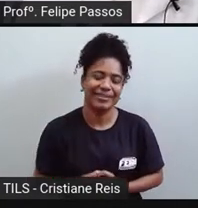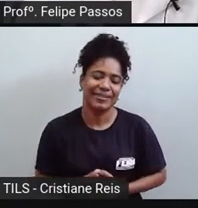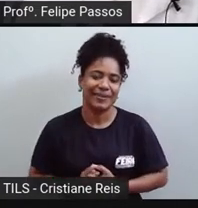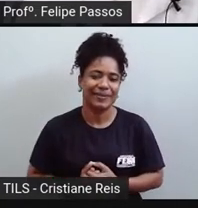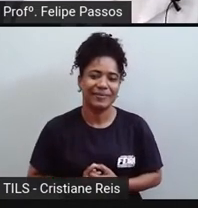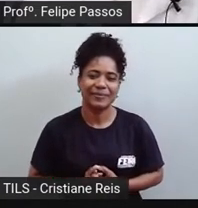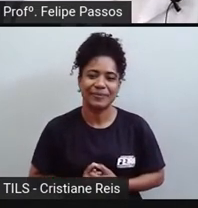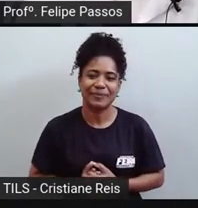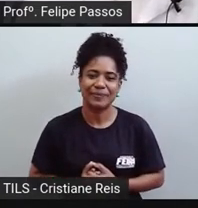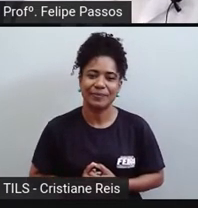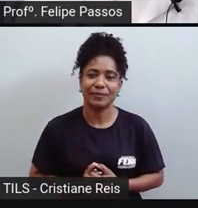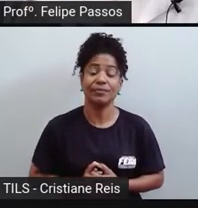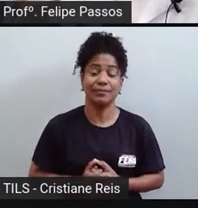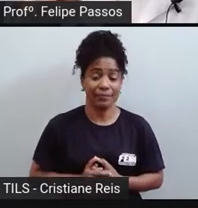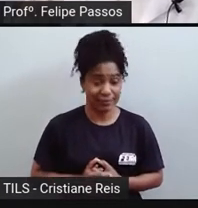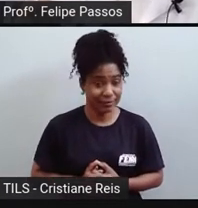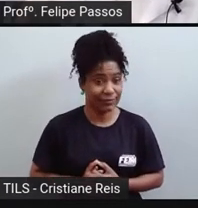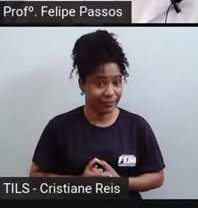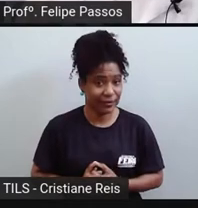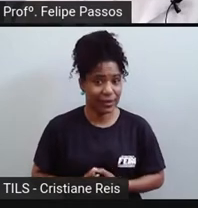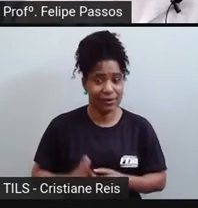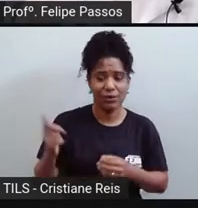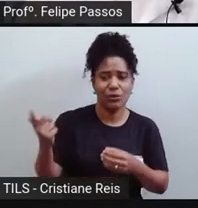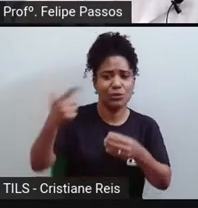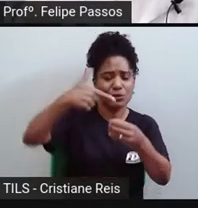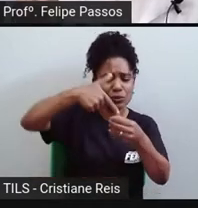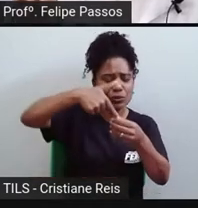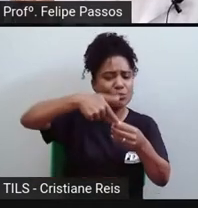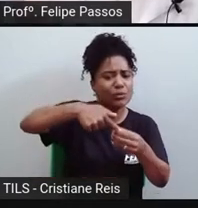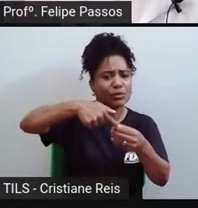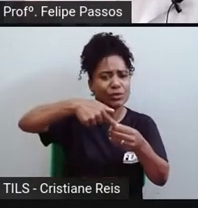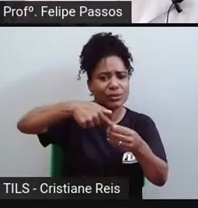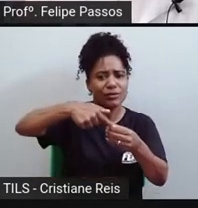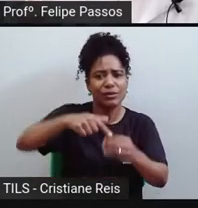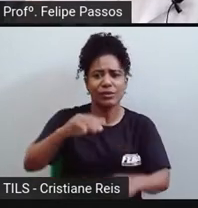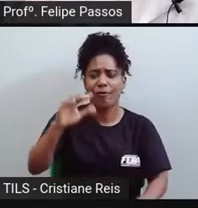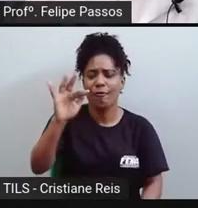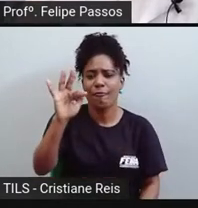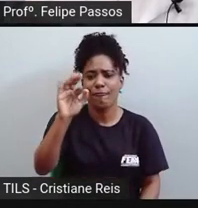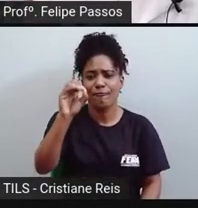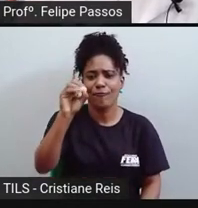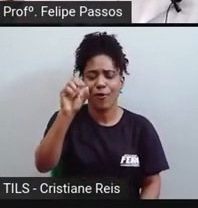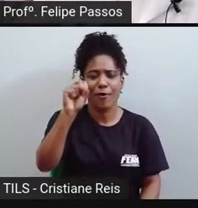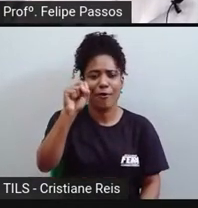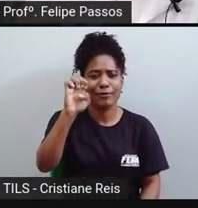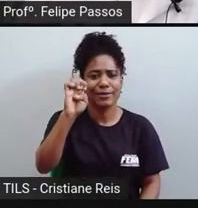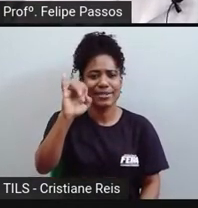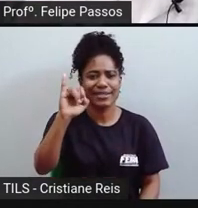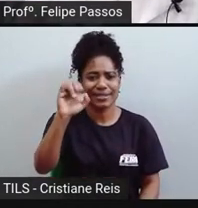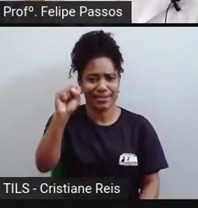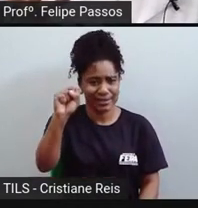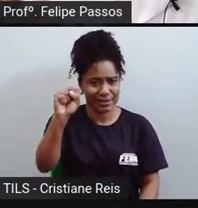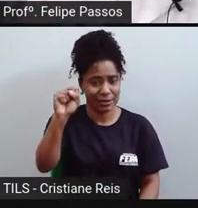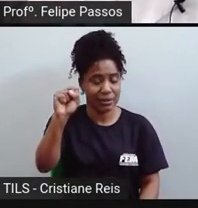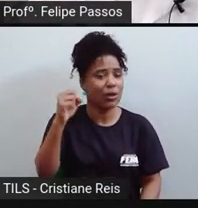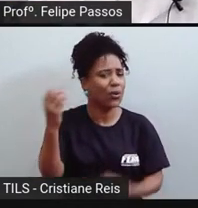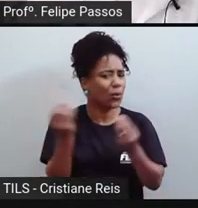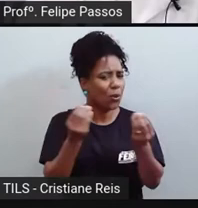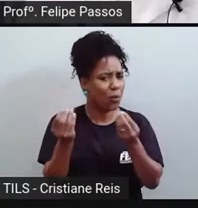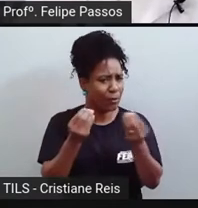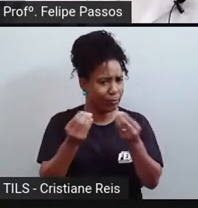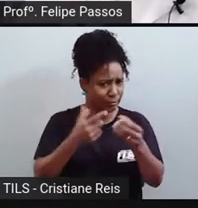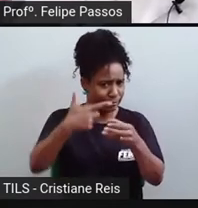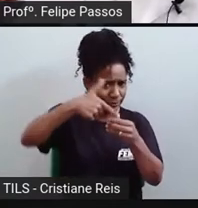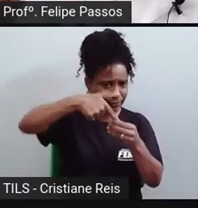Os combustíveis fósseis, como eu expliquei um pouquinho sobre o carvão, eles são de origem orgânica. O é que significa